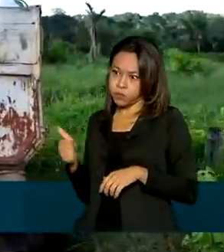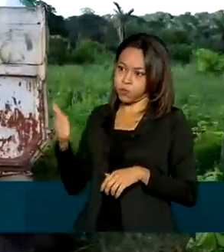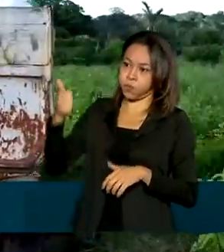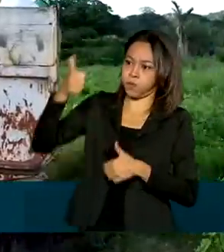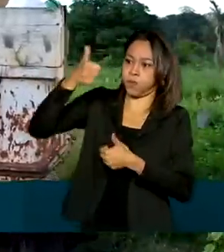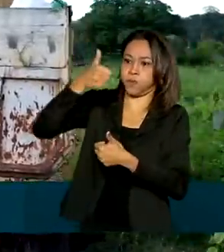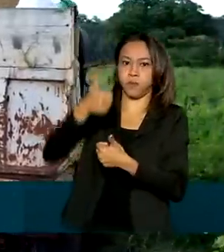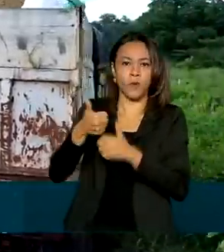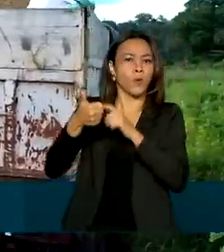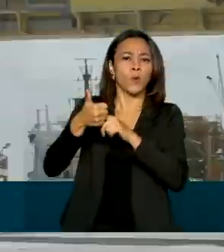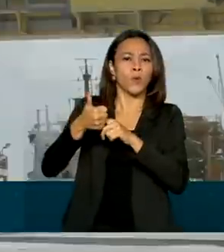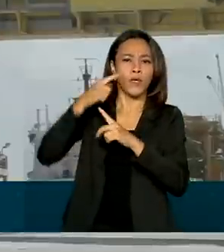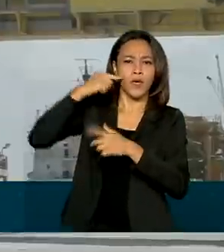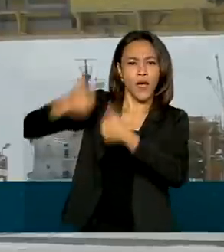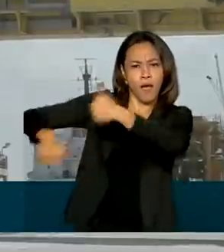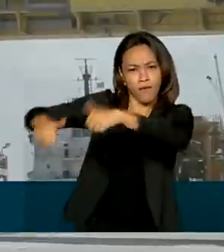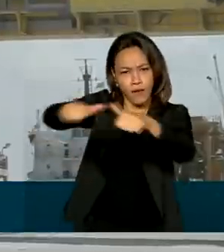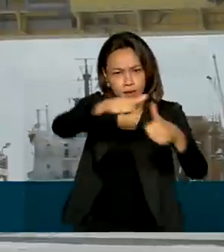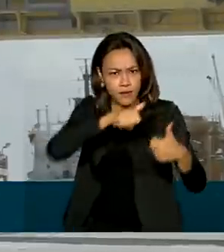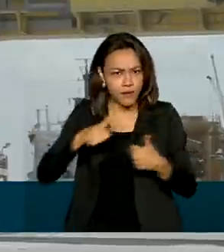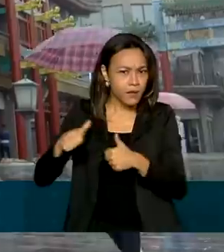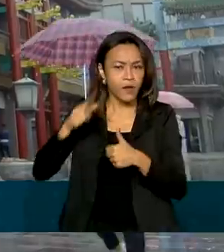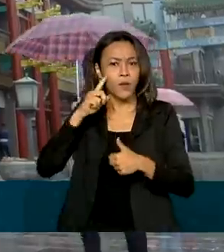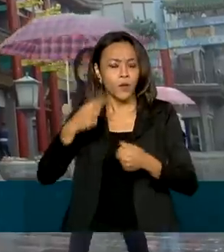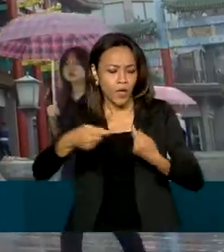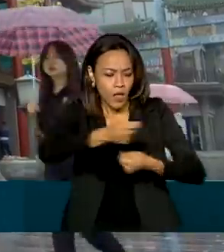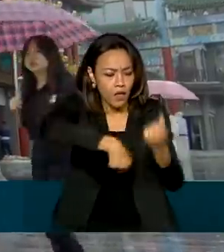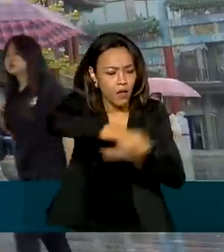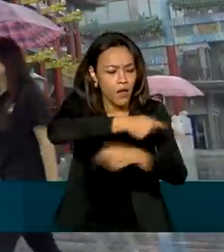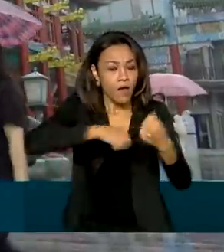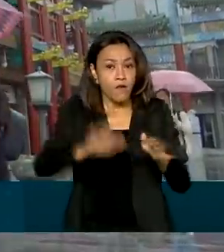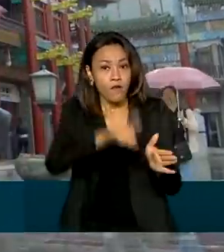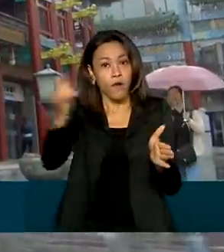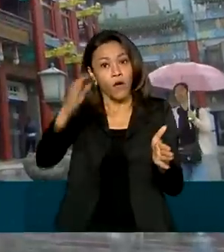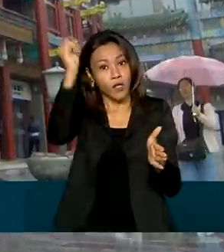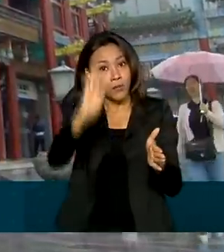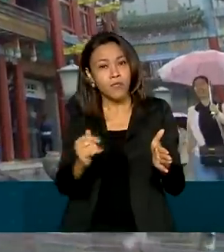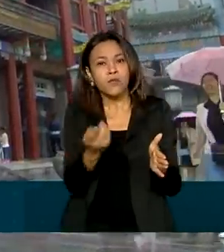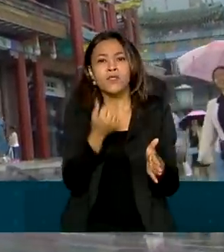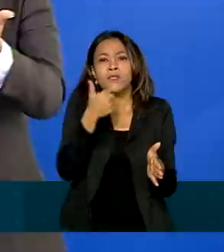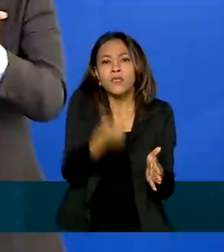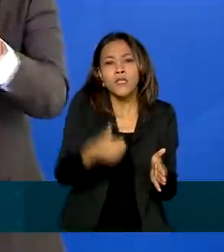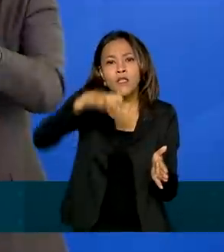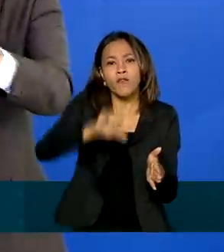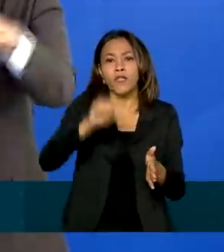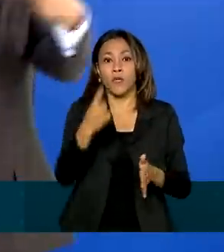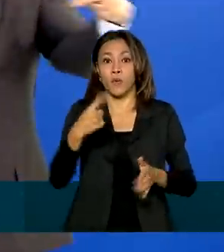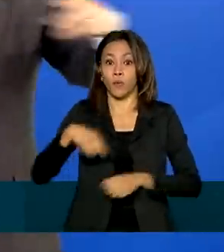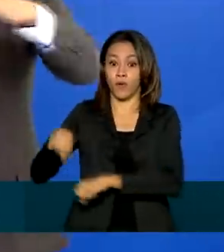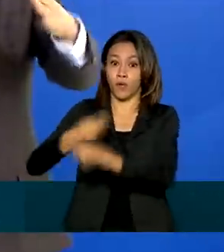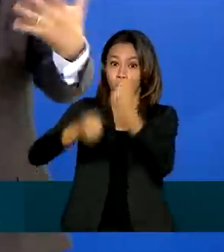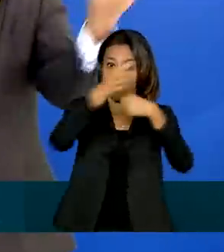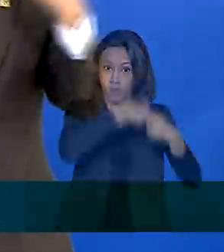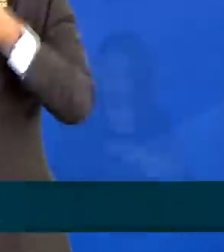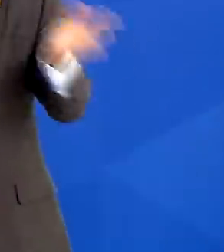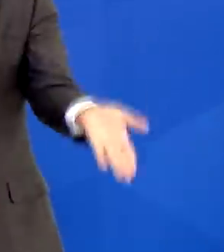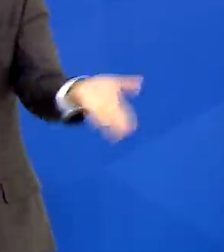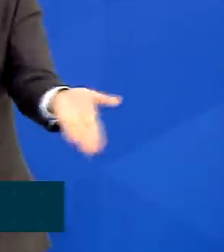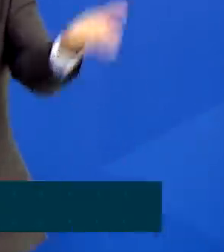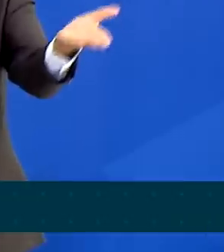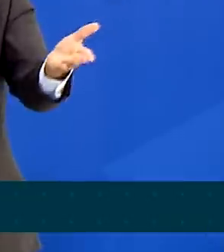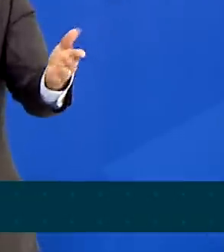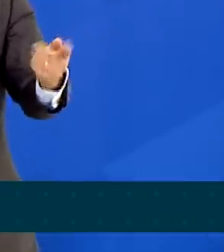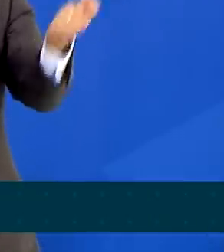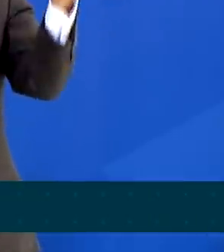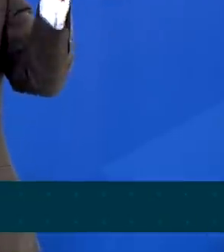o sistema que analisa o ambiente de negócios no exterior de 191 economias. Tem potencial de nos levar